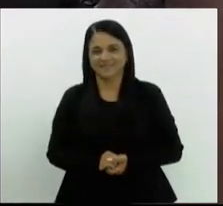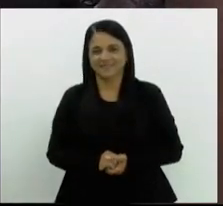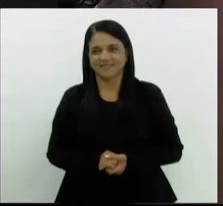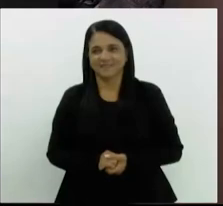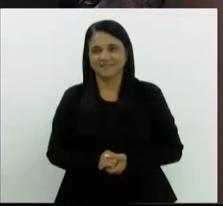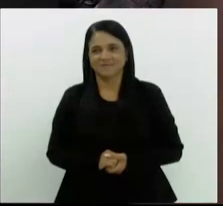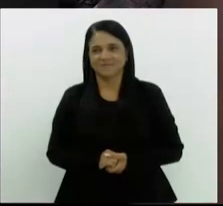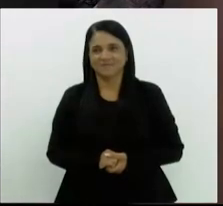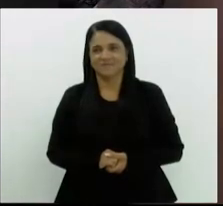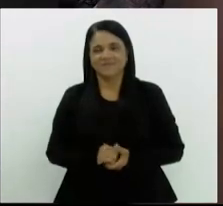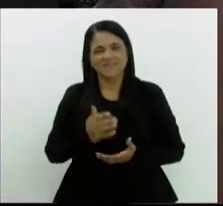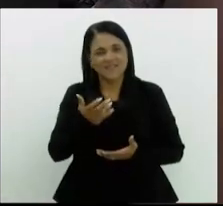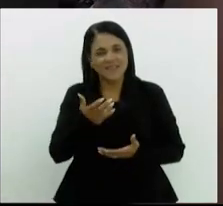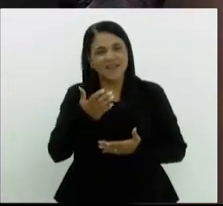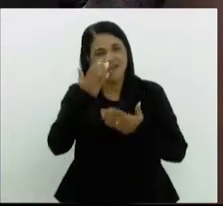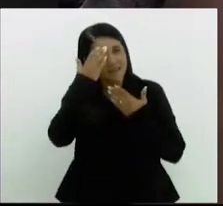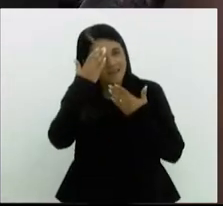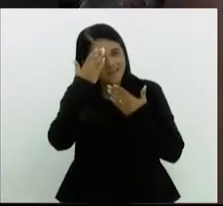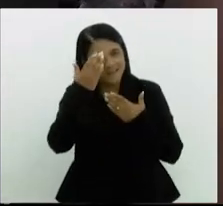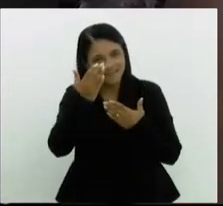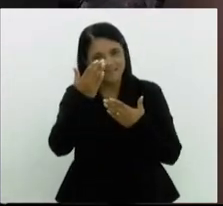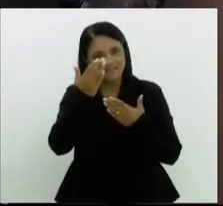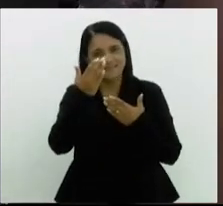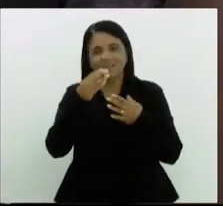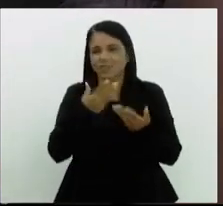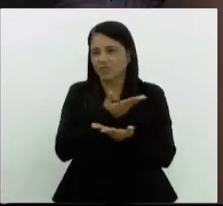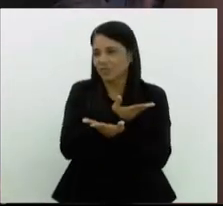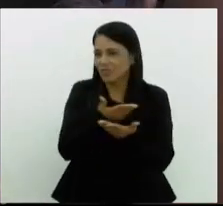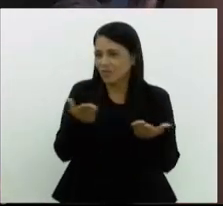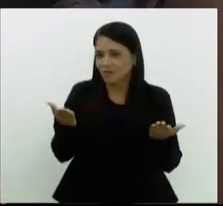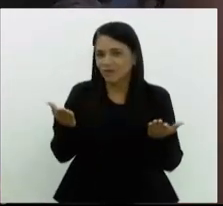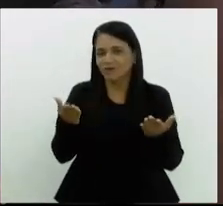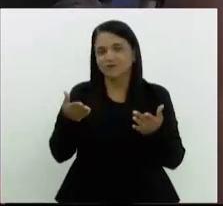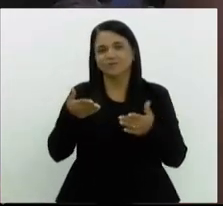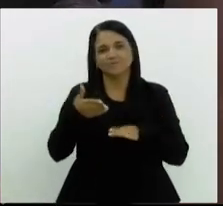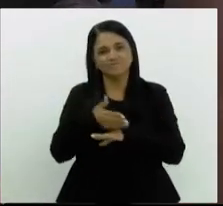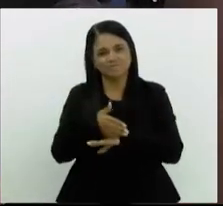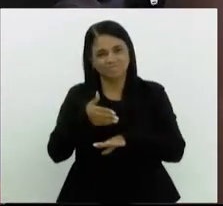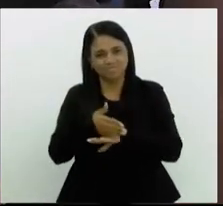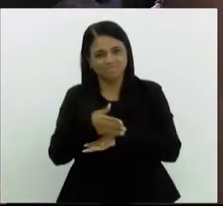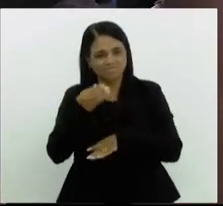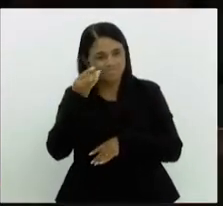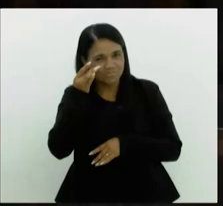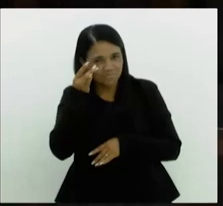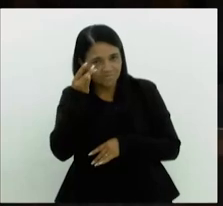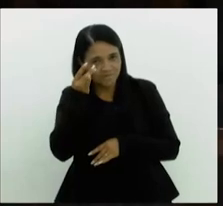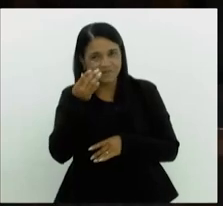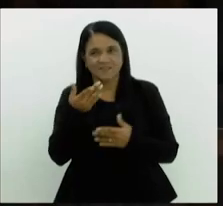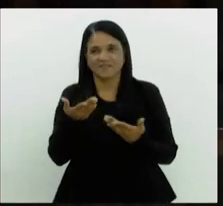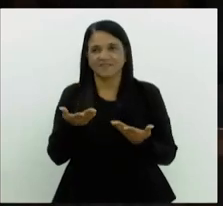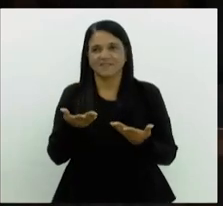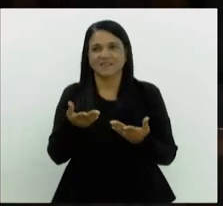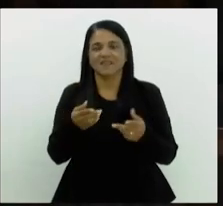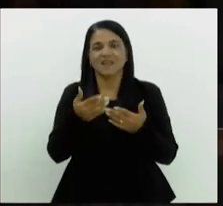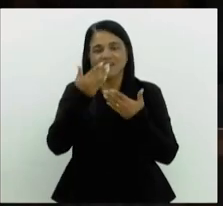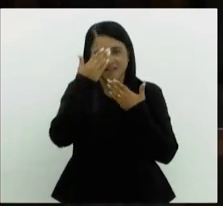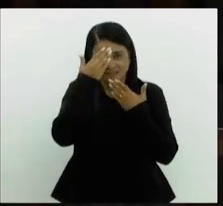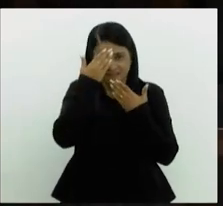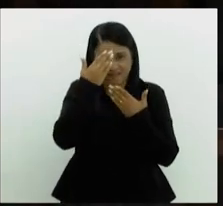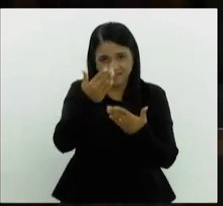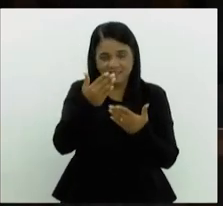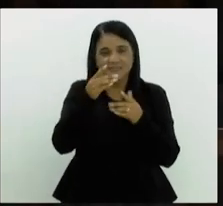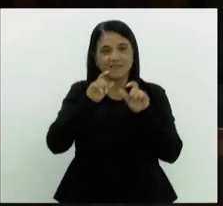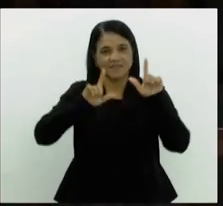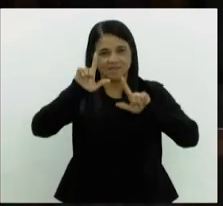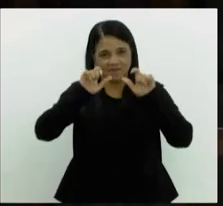Quero aqui agradecer a todos aqui presentes, que se encontram aqui presentes. Quero também agradecer à TV